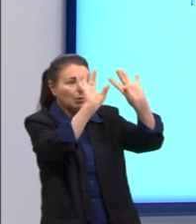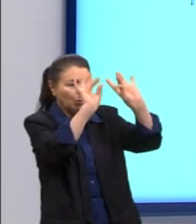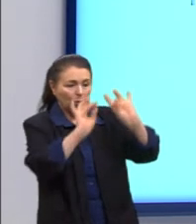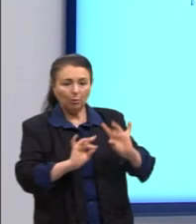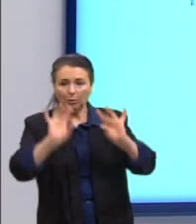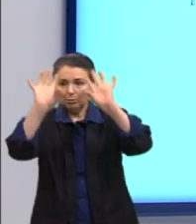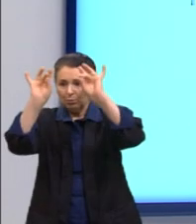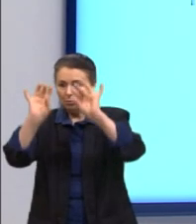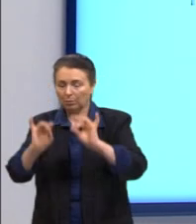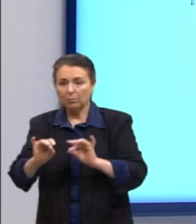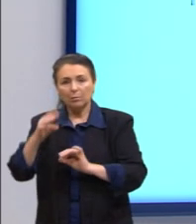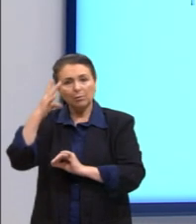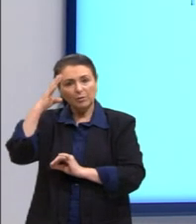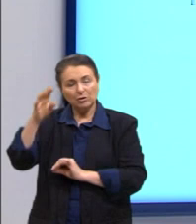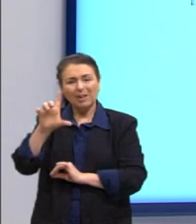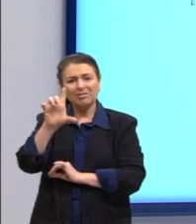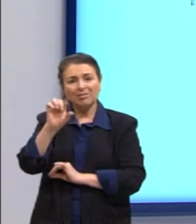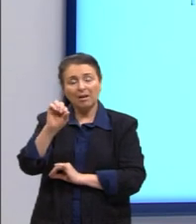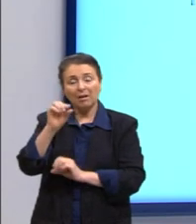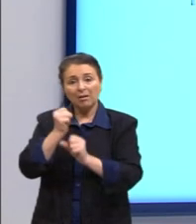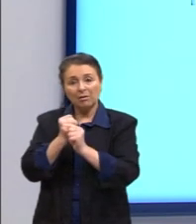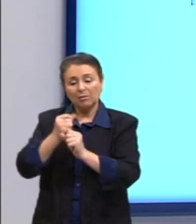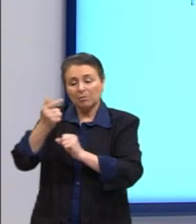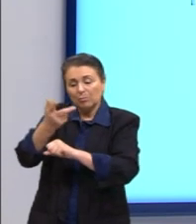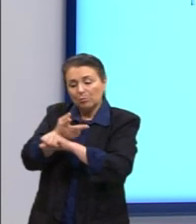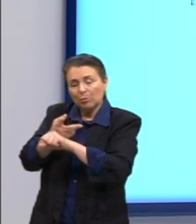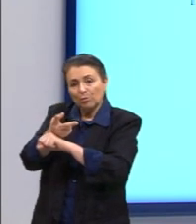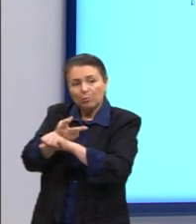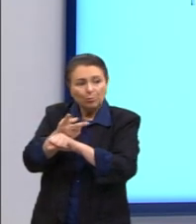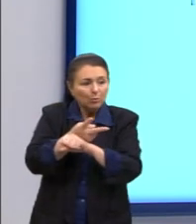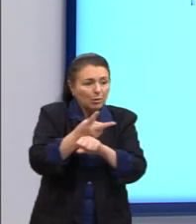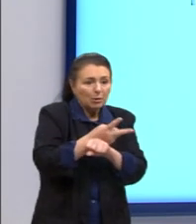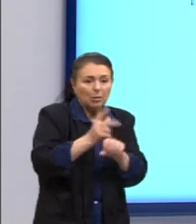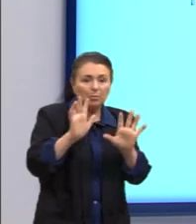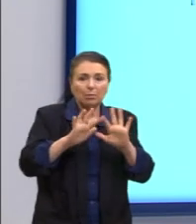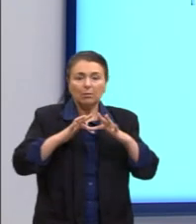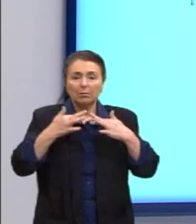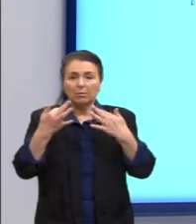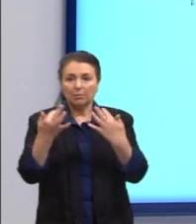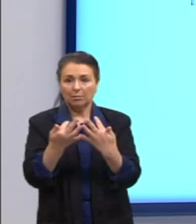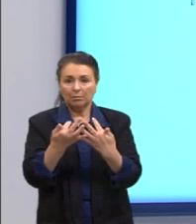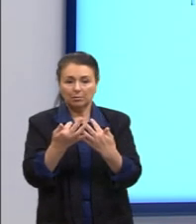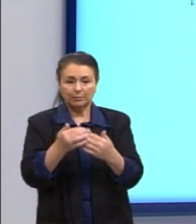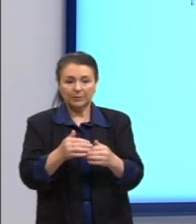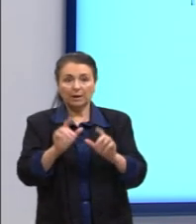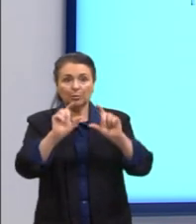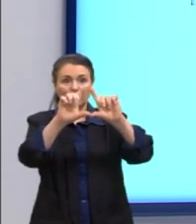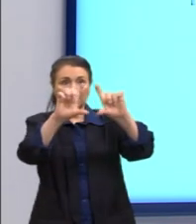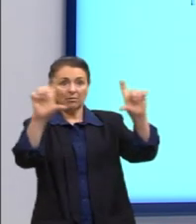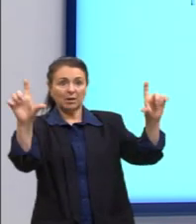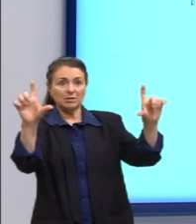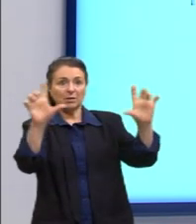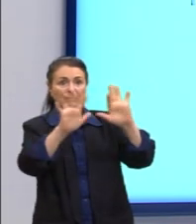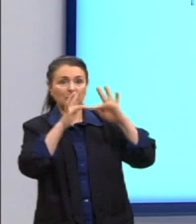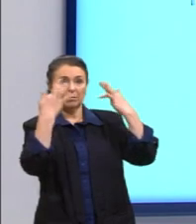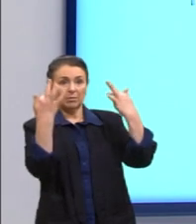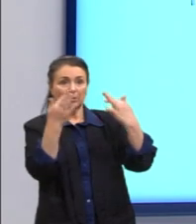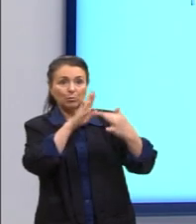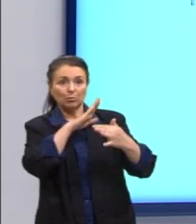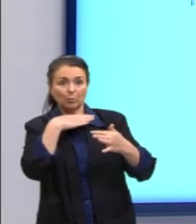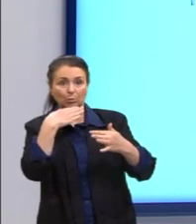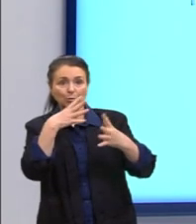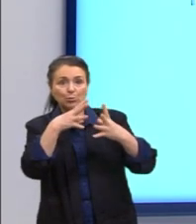Imagina, as pessoas, 10 anos procurando seus familiares. E aqui, uma faixa dizendo, famílias dos mortos e desaparecidos.